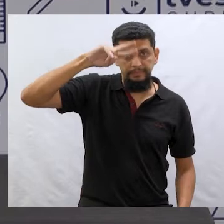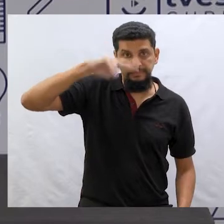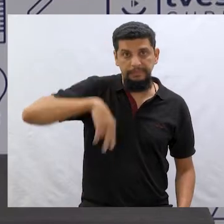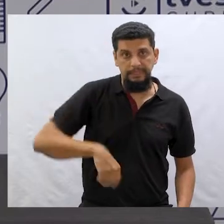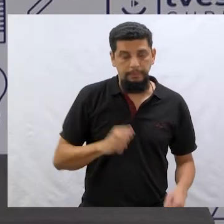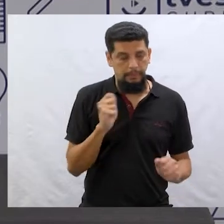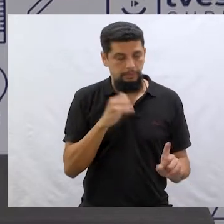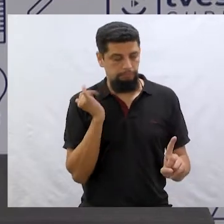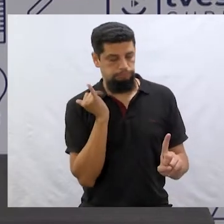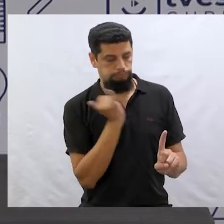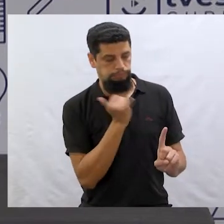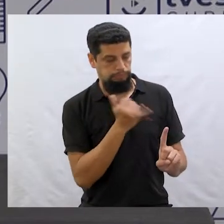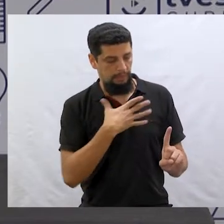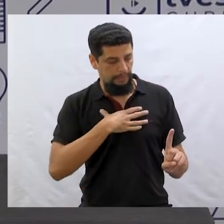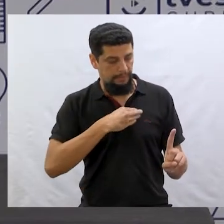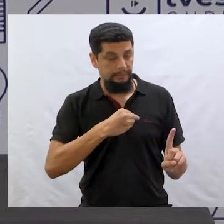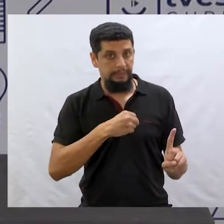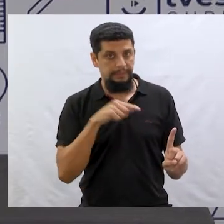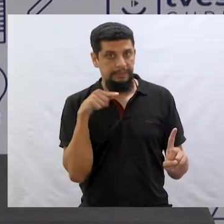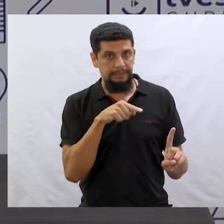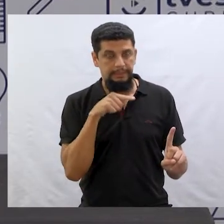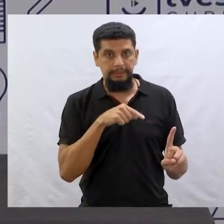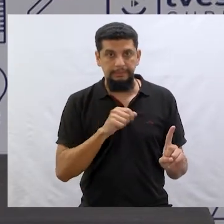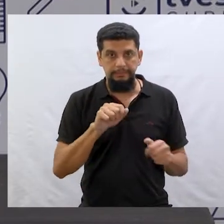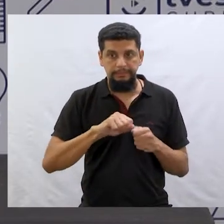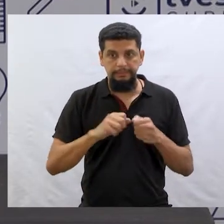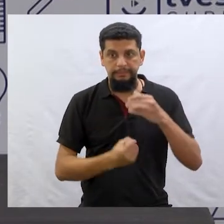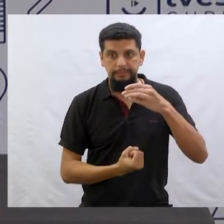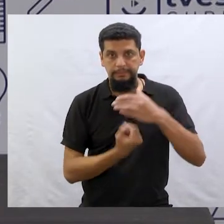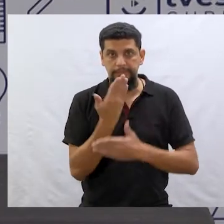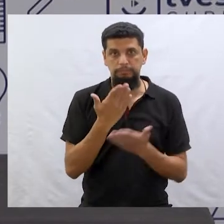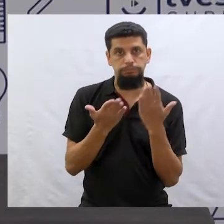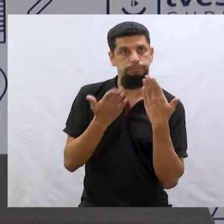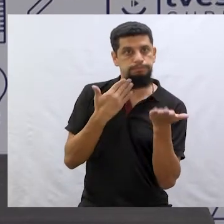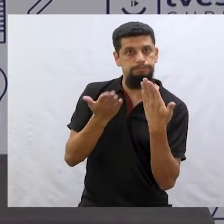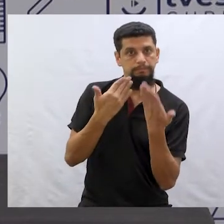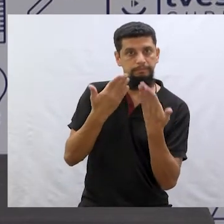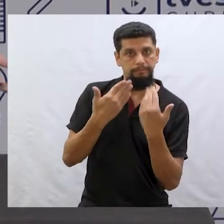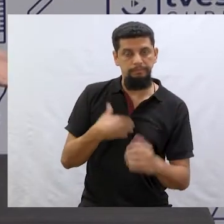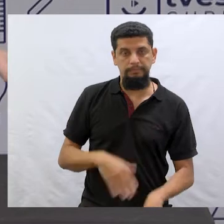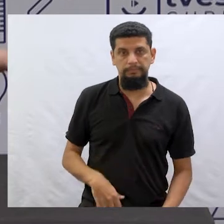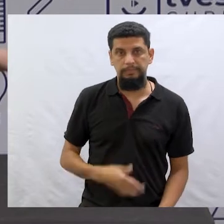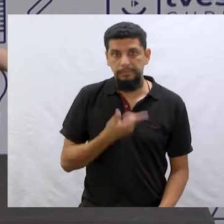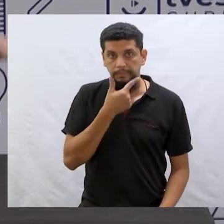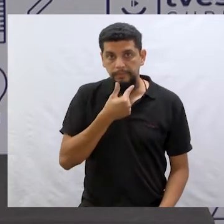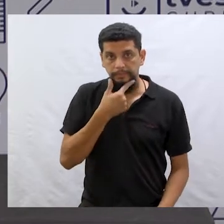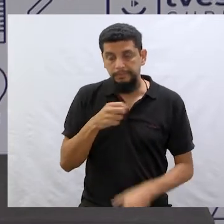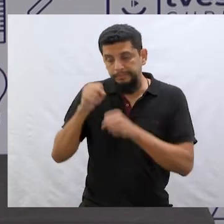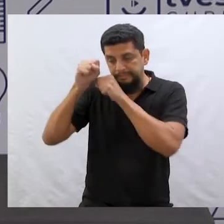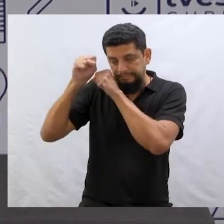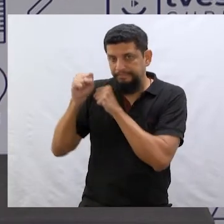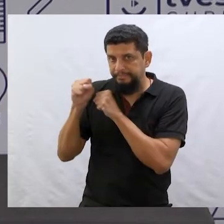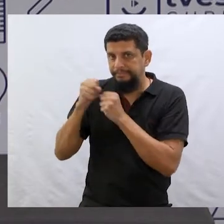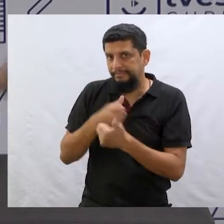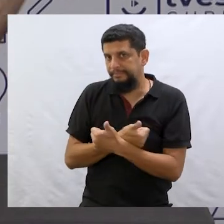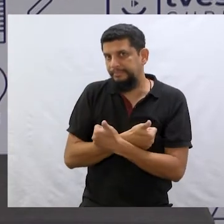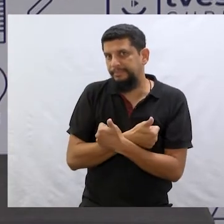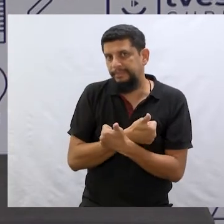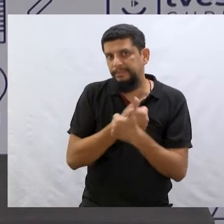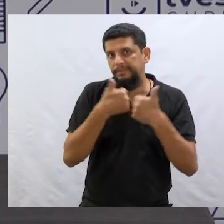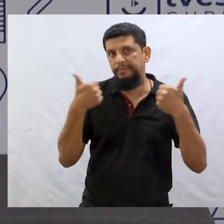história para poder contar para o filho. E disso que se criou a conversa para a boy dormir. Muito bom.